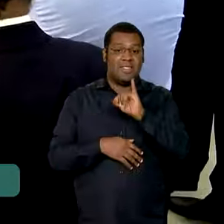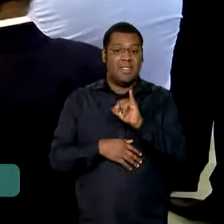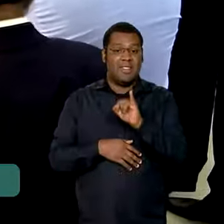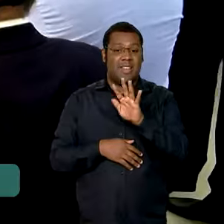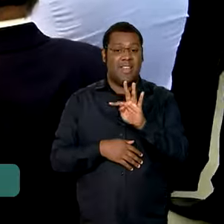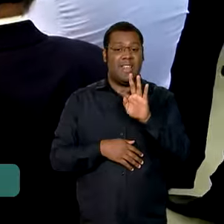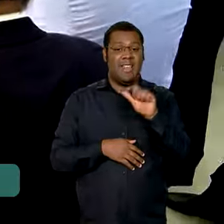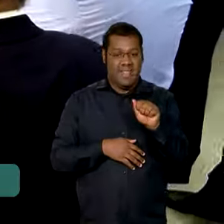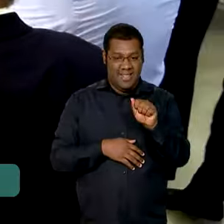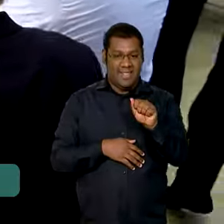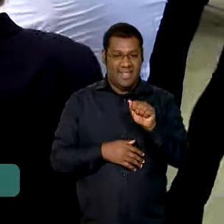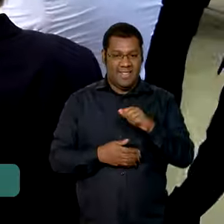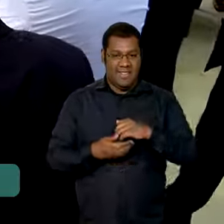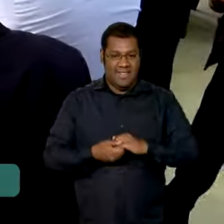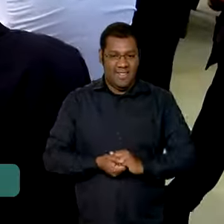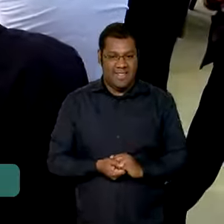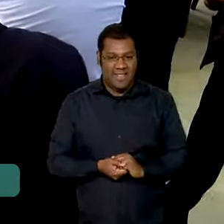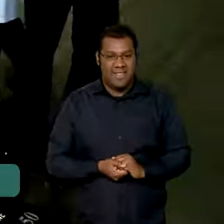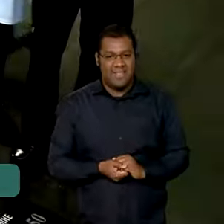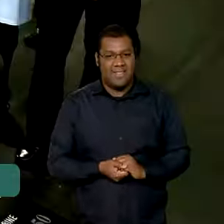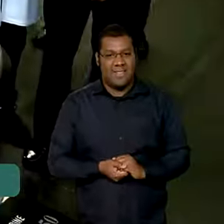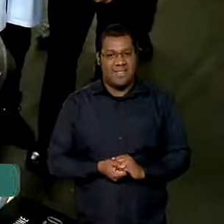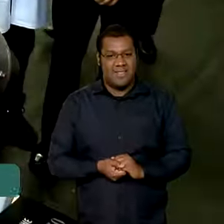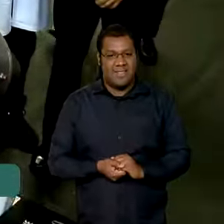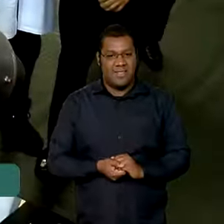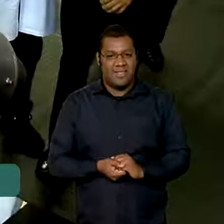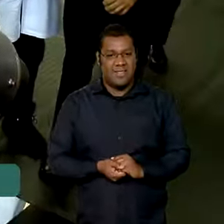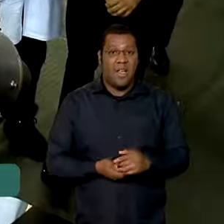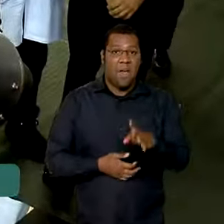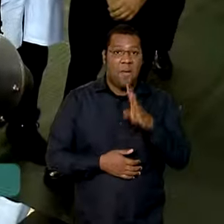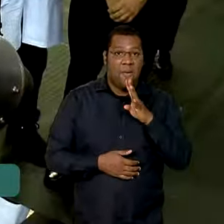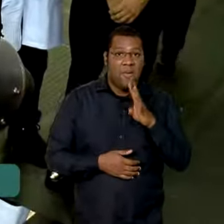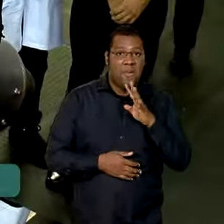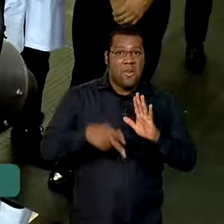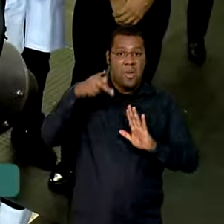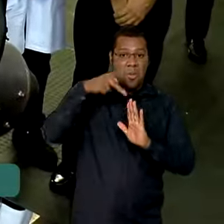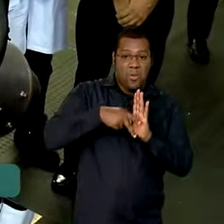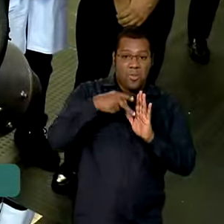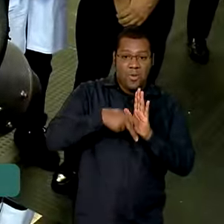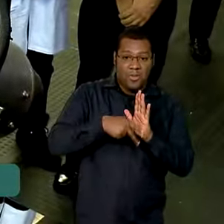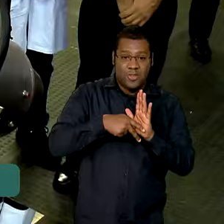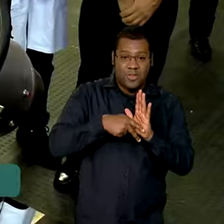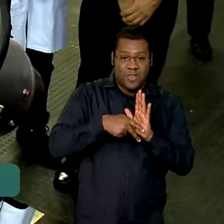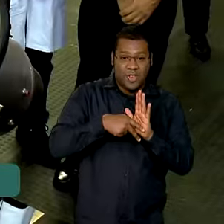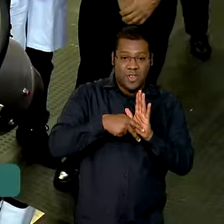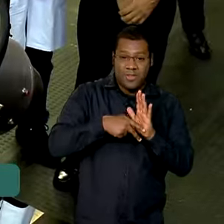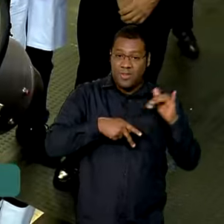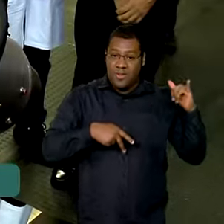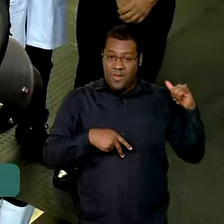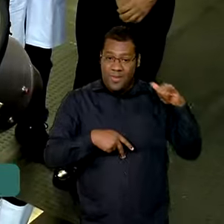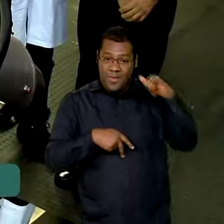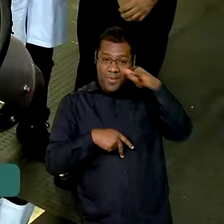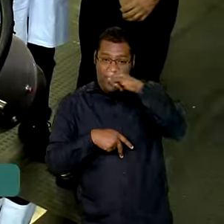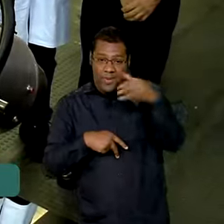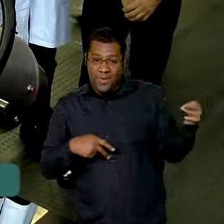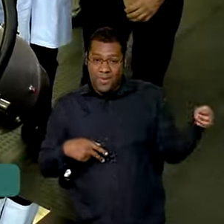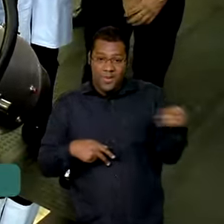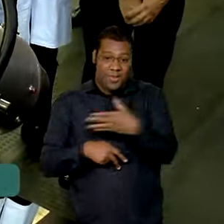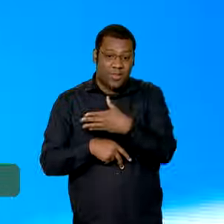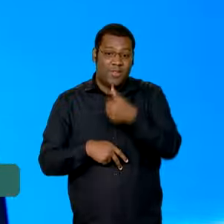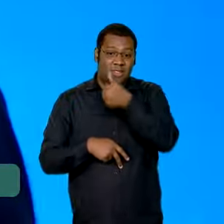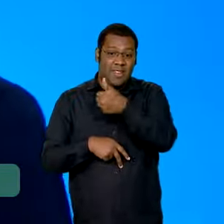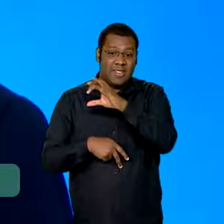Tecnológico de Aeronáutica, o ITA, onde conheceu um projeto de uma nova turbina a jato, 100%